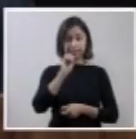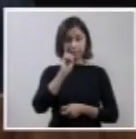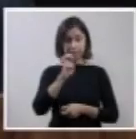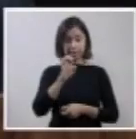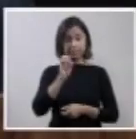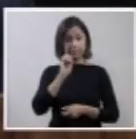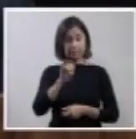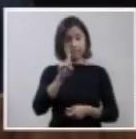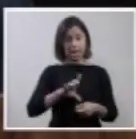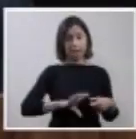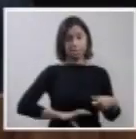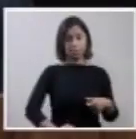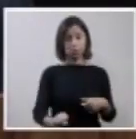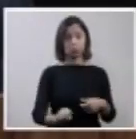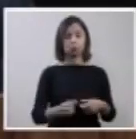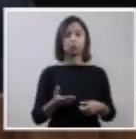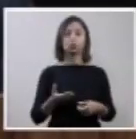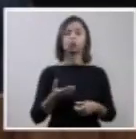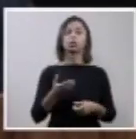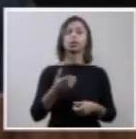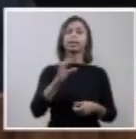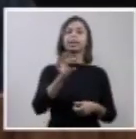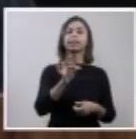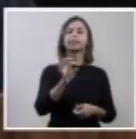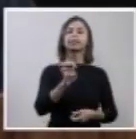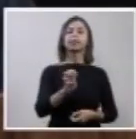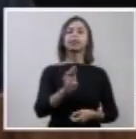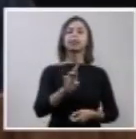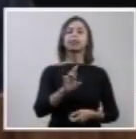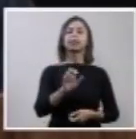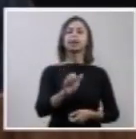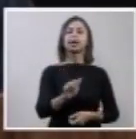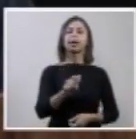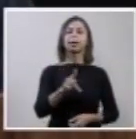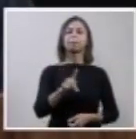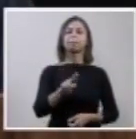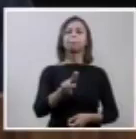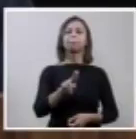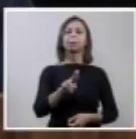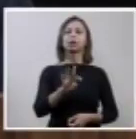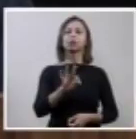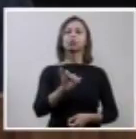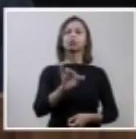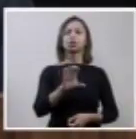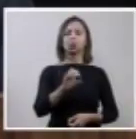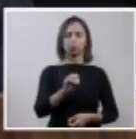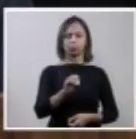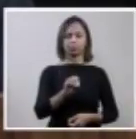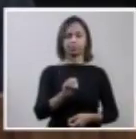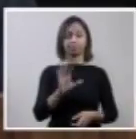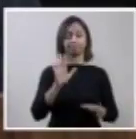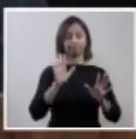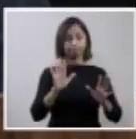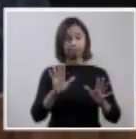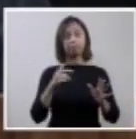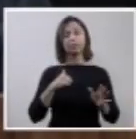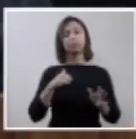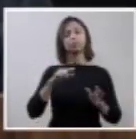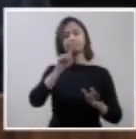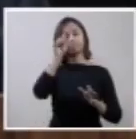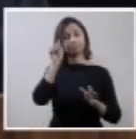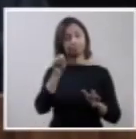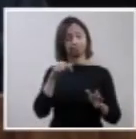terapêutico. A indagação que eu faço é se, no caso, essa